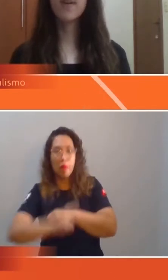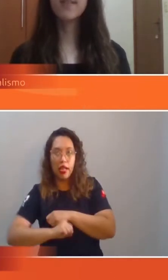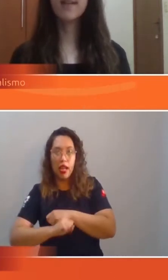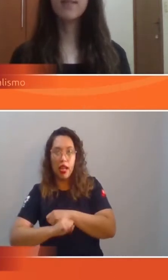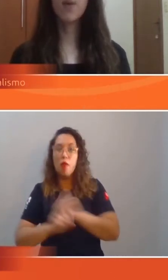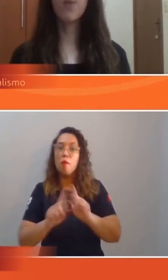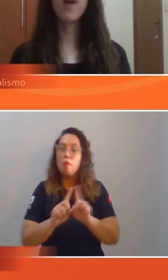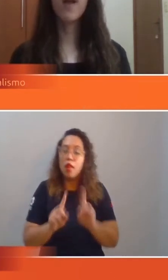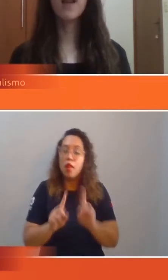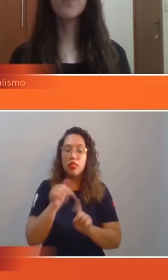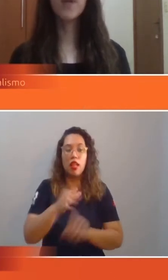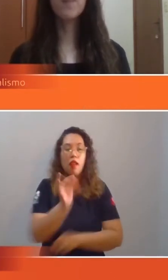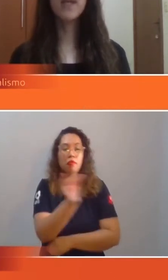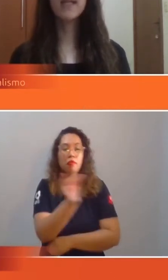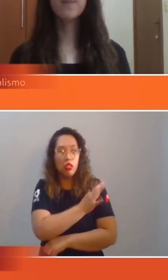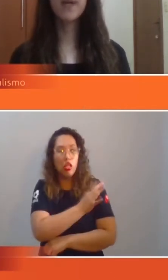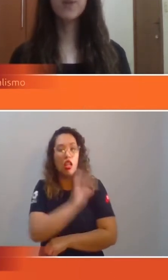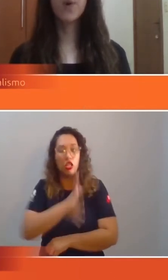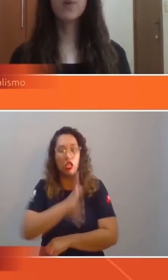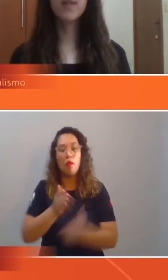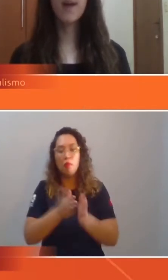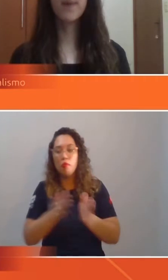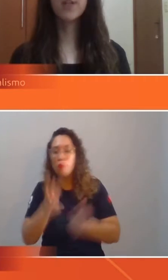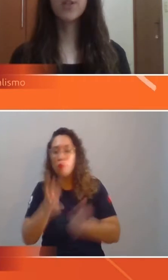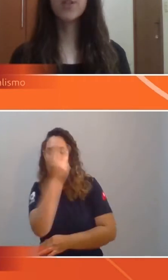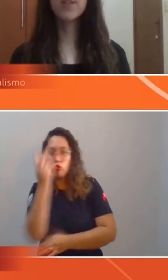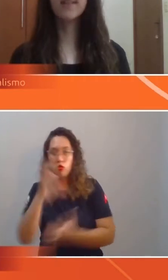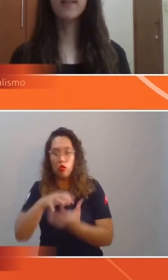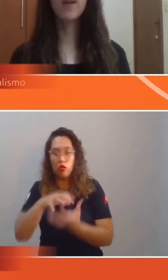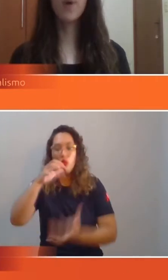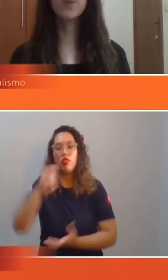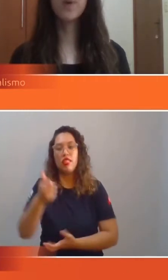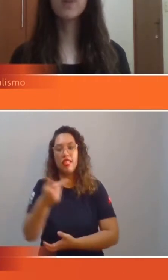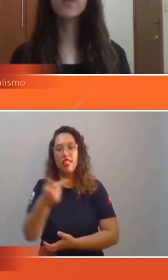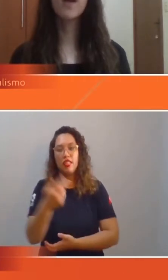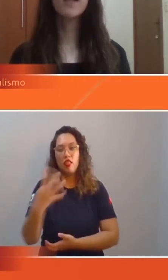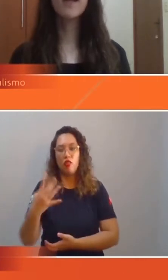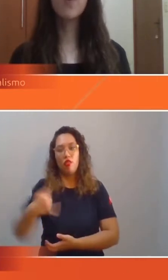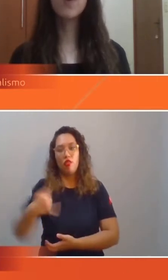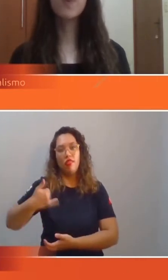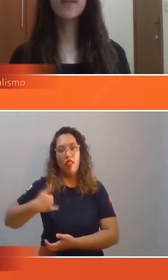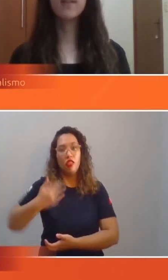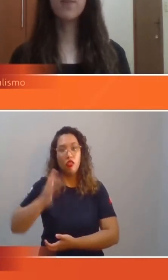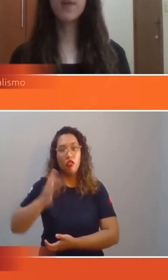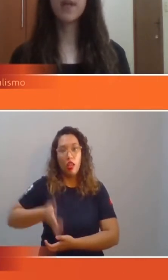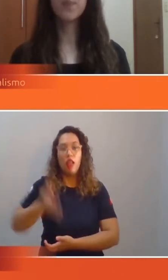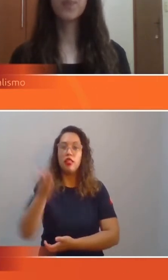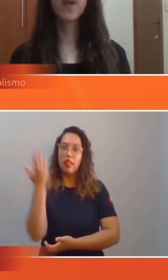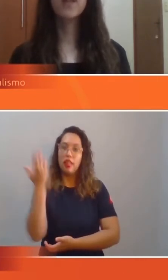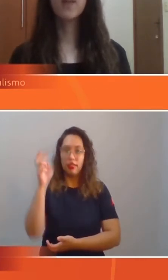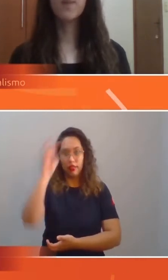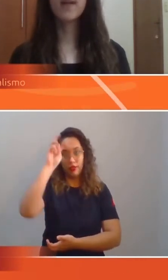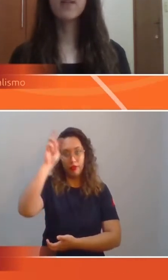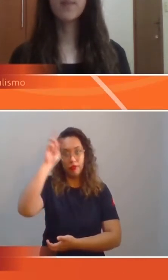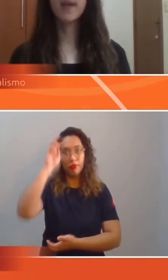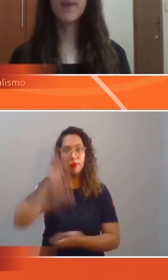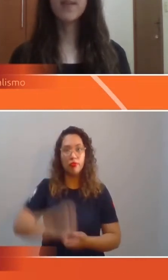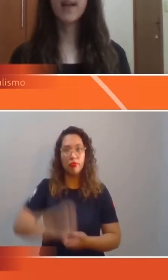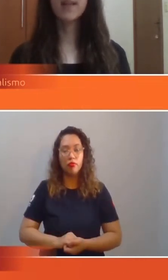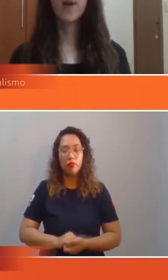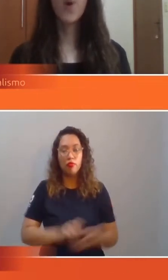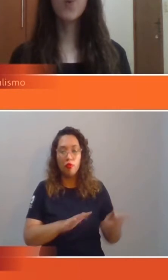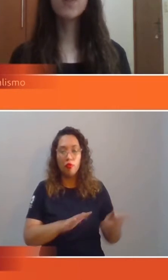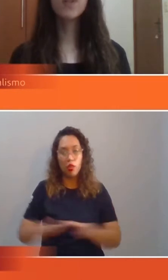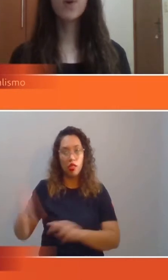relação à vacinação, ela foi ampliada para idosos a partir de 74 anos na última quinta-feira. Também na semana